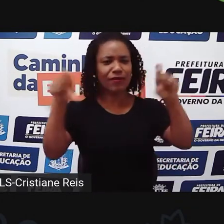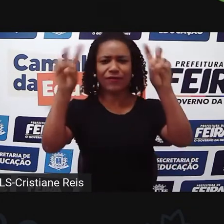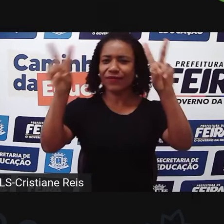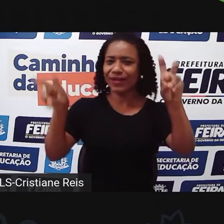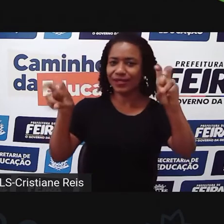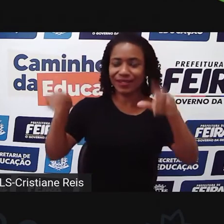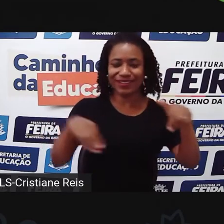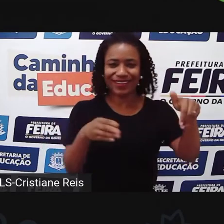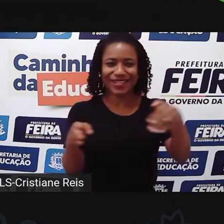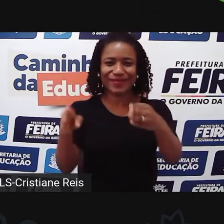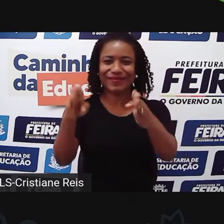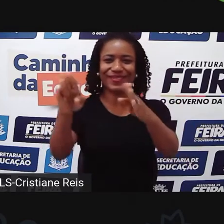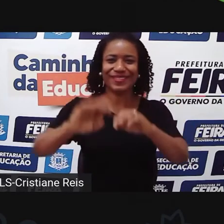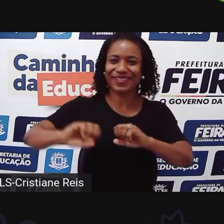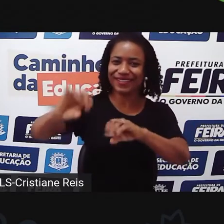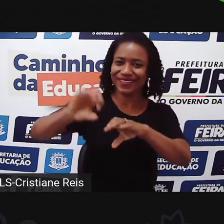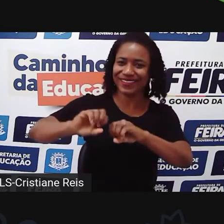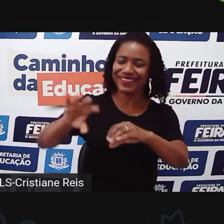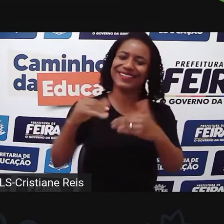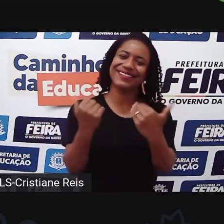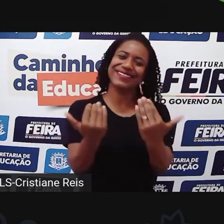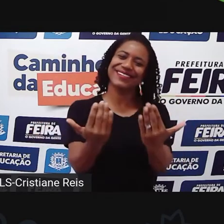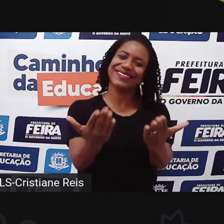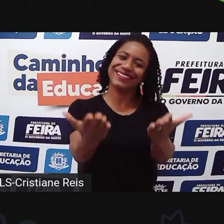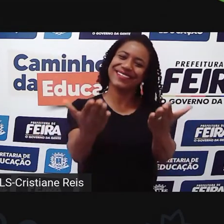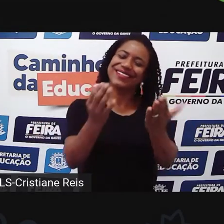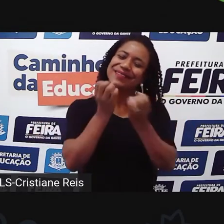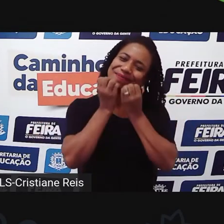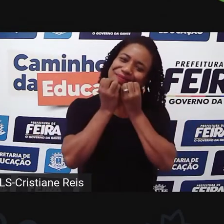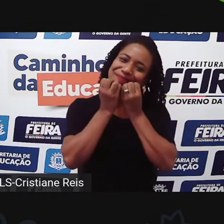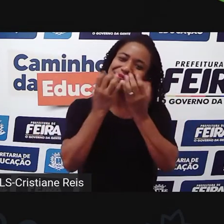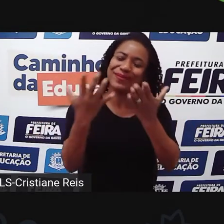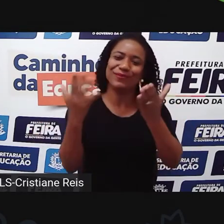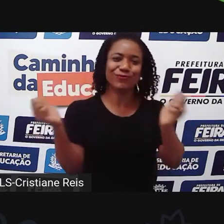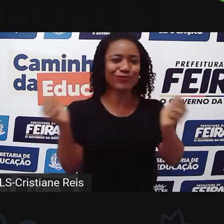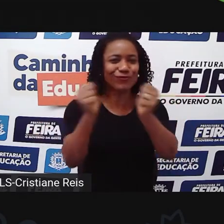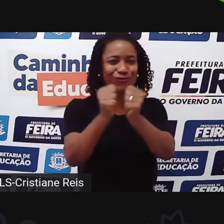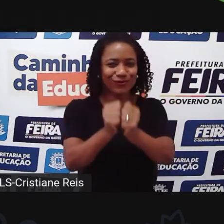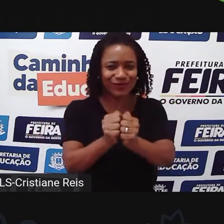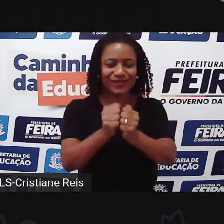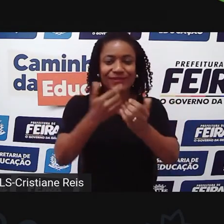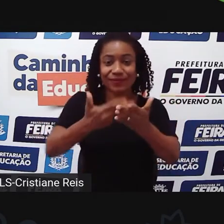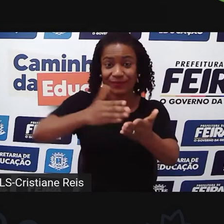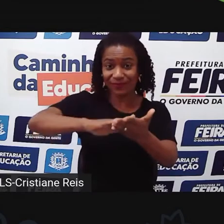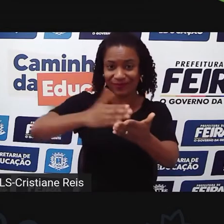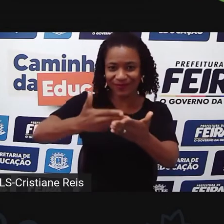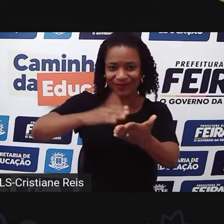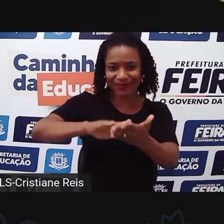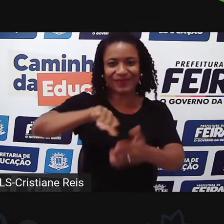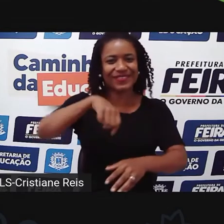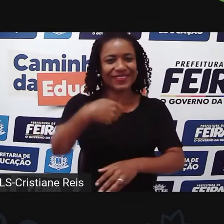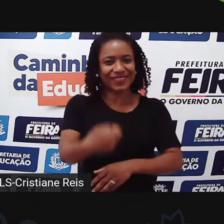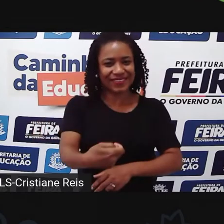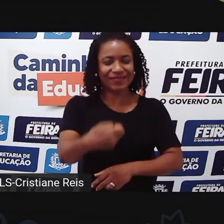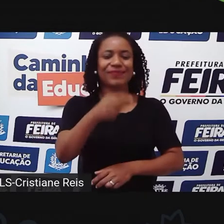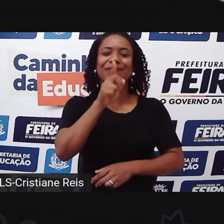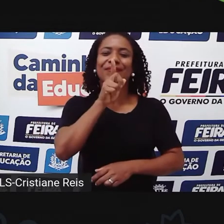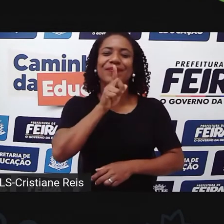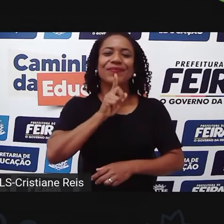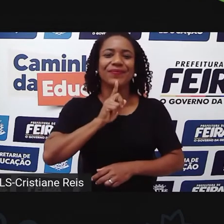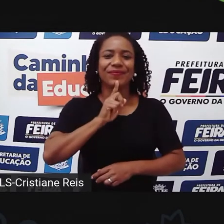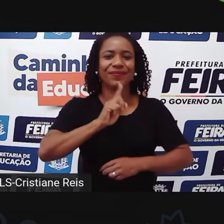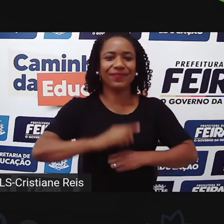e aqui, né? A nossa companhia maravilhosa de sempre, Cristiane, nossa intérprete, né? Da aula de hoje